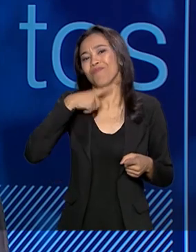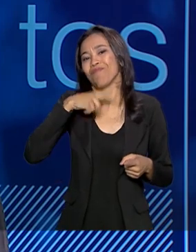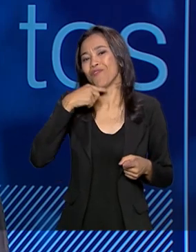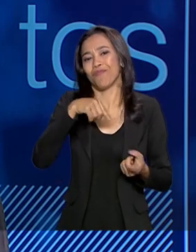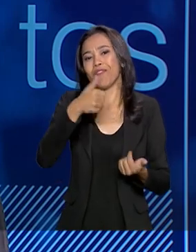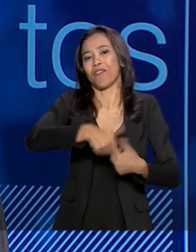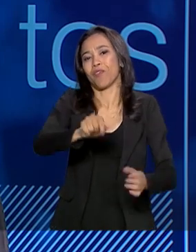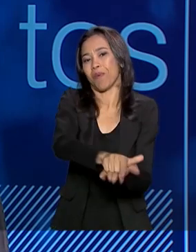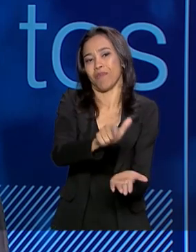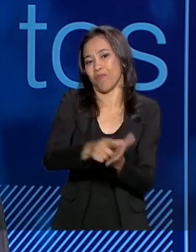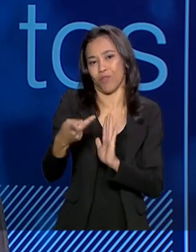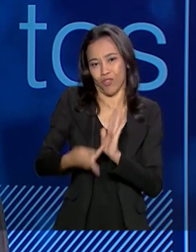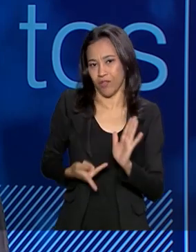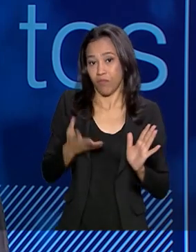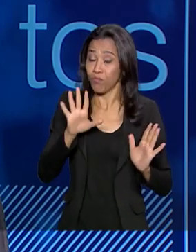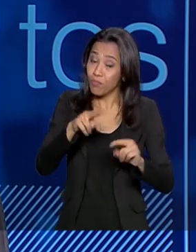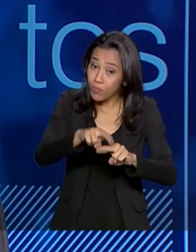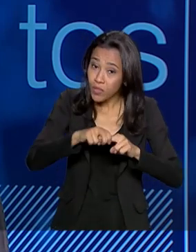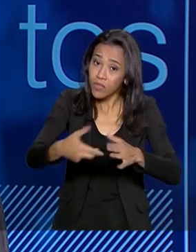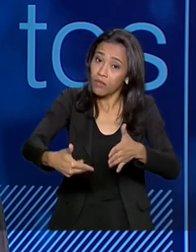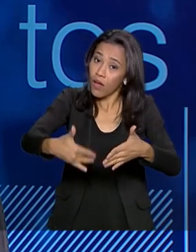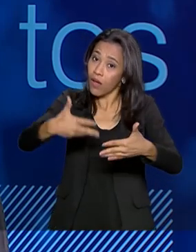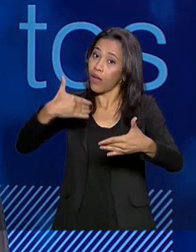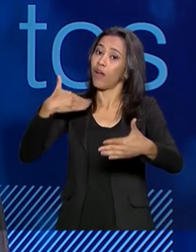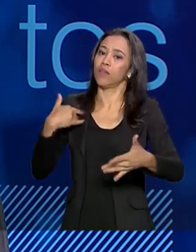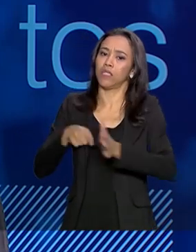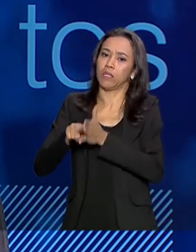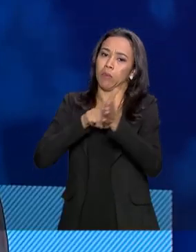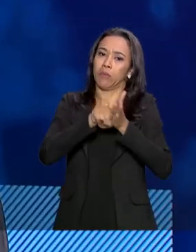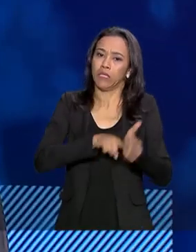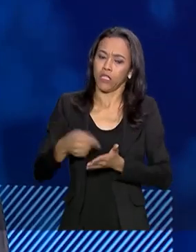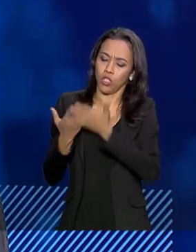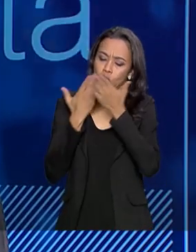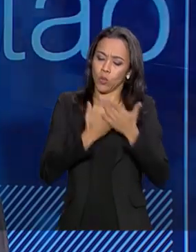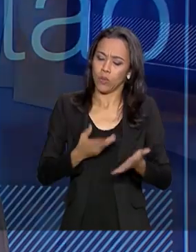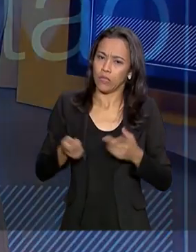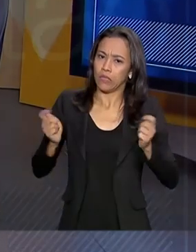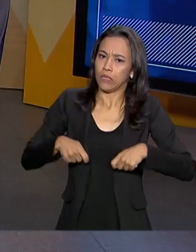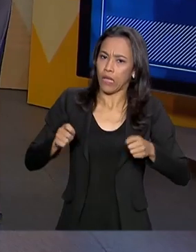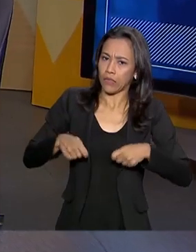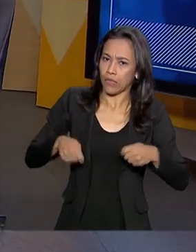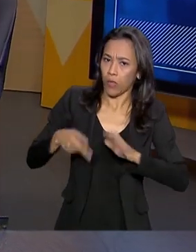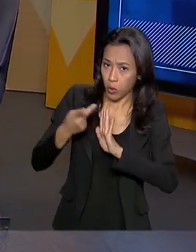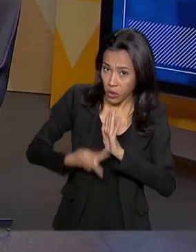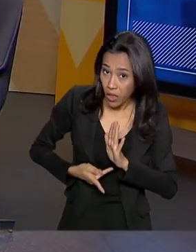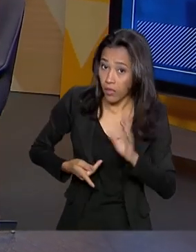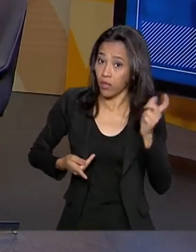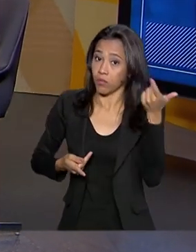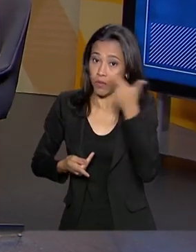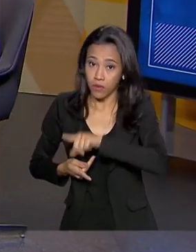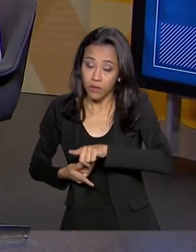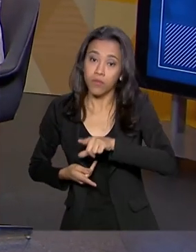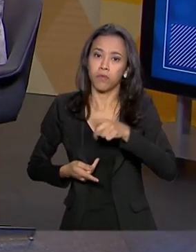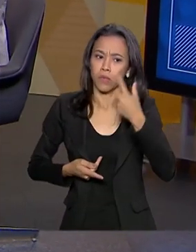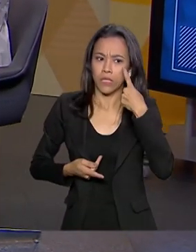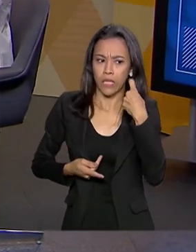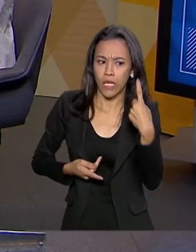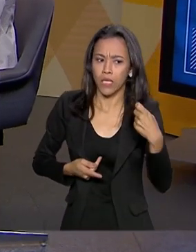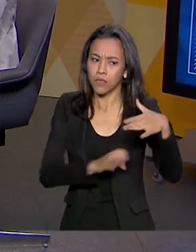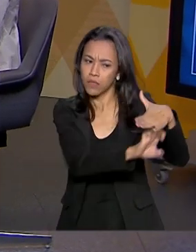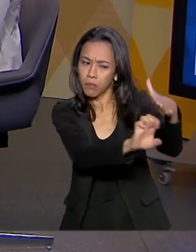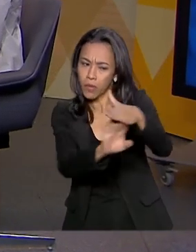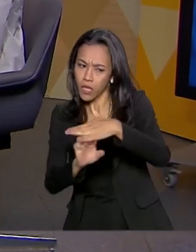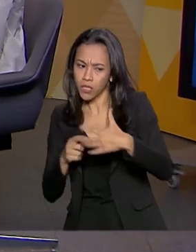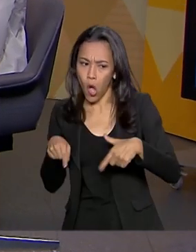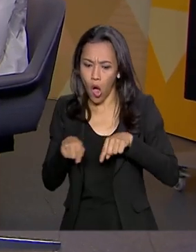Então, todos esses estudos prévios são muito importantes para garantir que no dia do leilão a gente tenha um leilão competitivo com vários players interessados e que